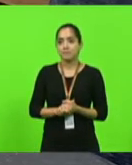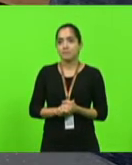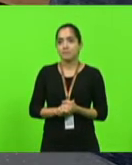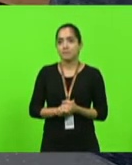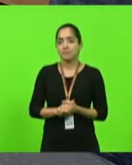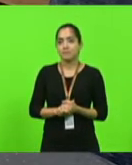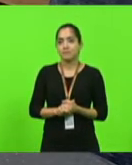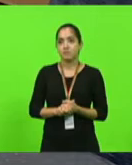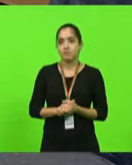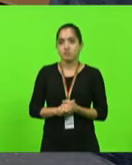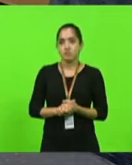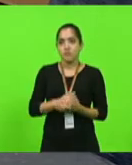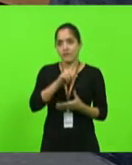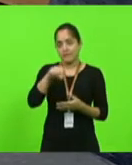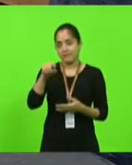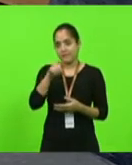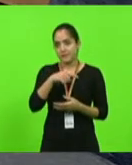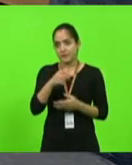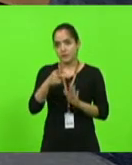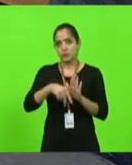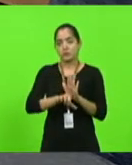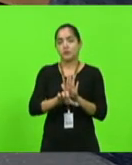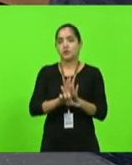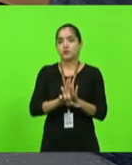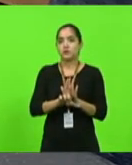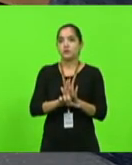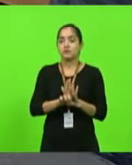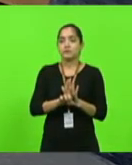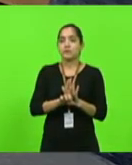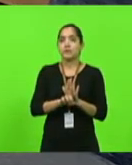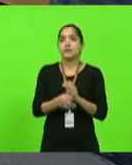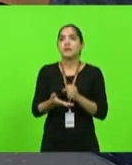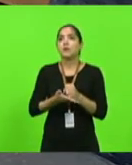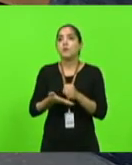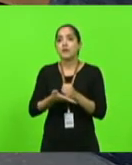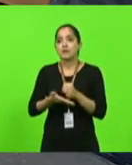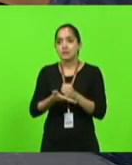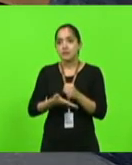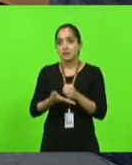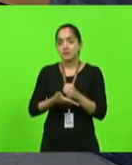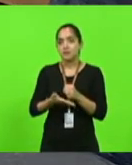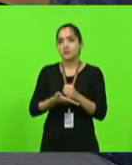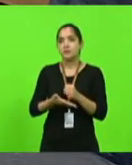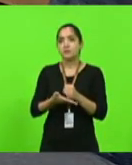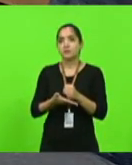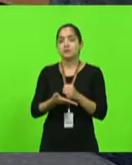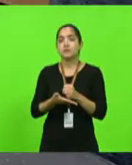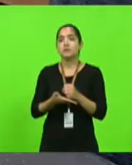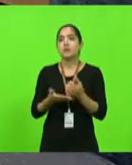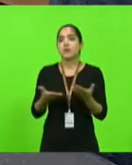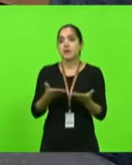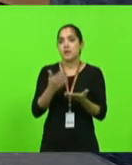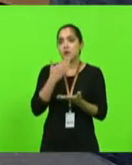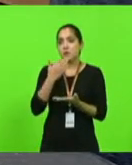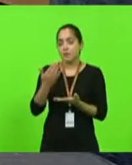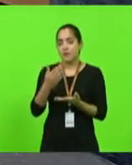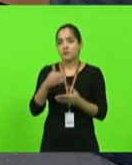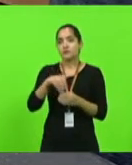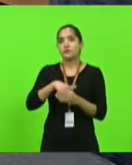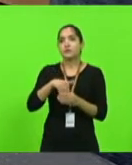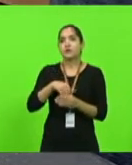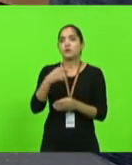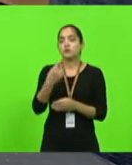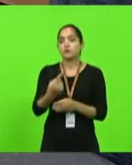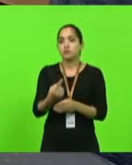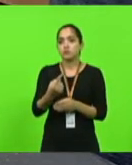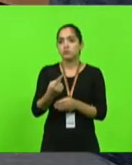vetando o projeto. Portanto, baseado nesses fatos, é que eu peço voto 1 e,